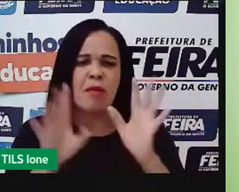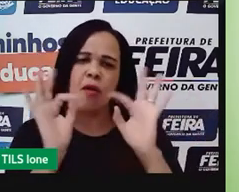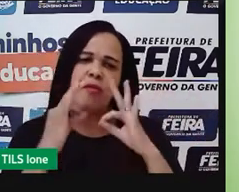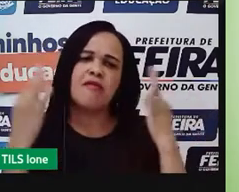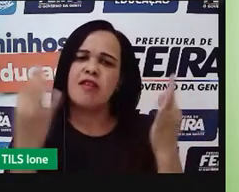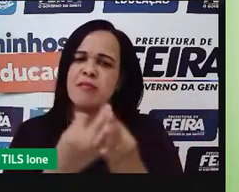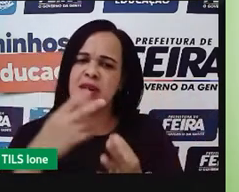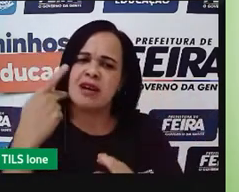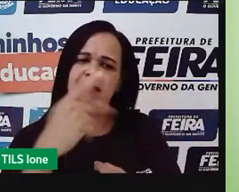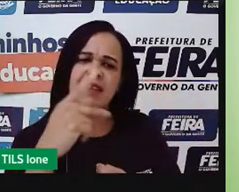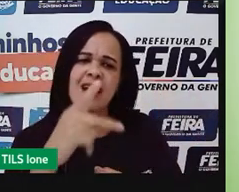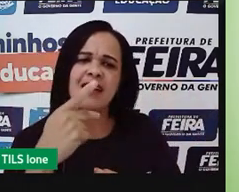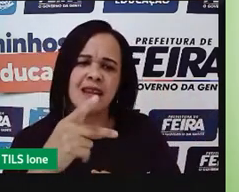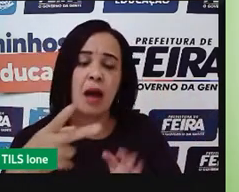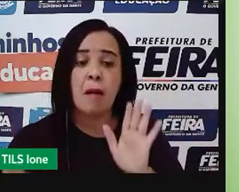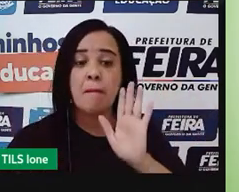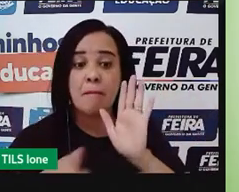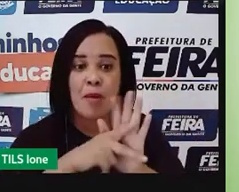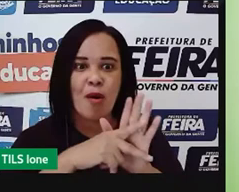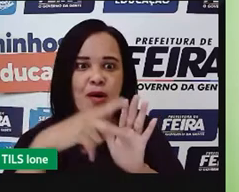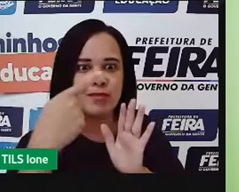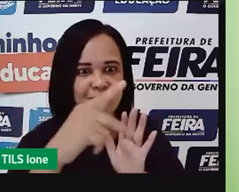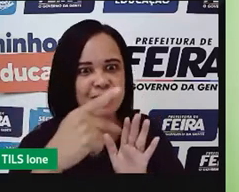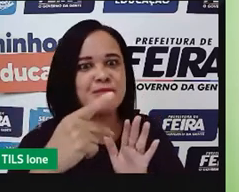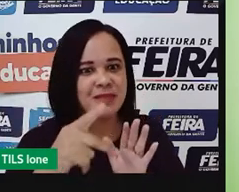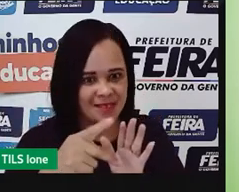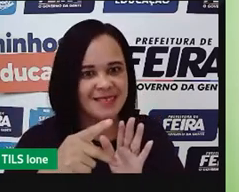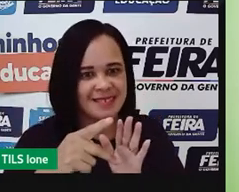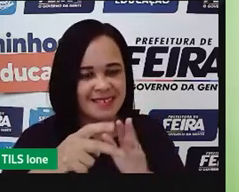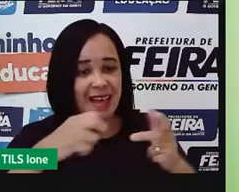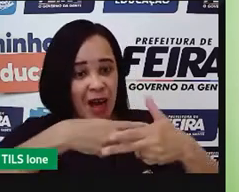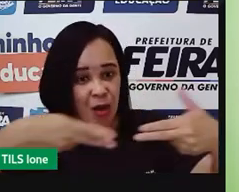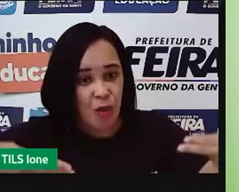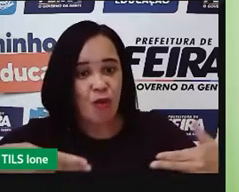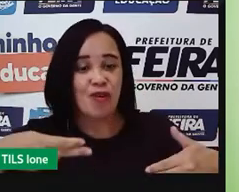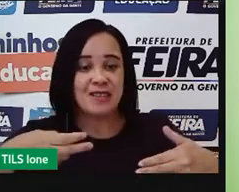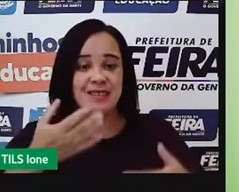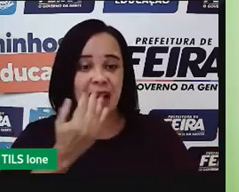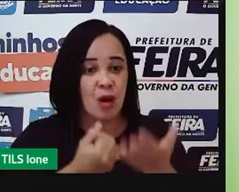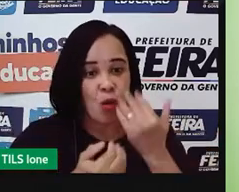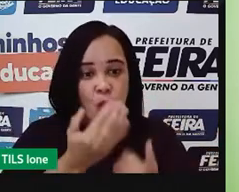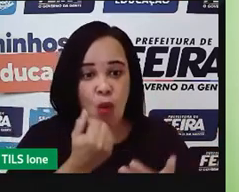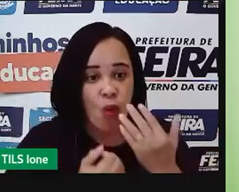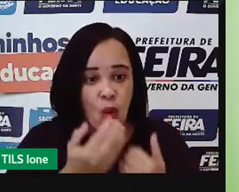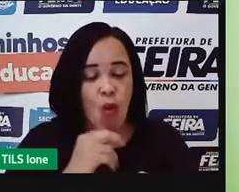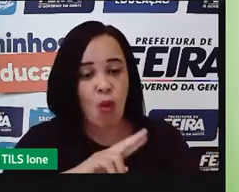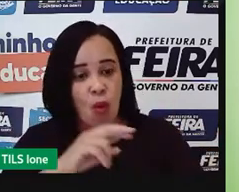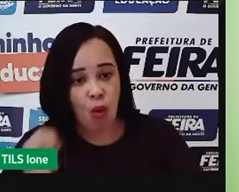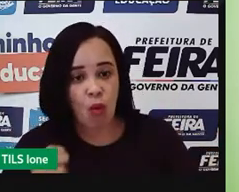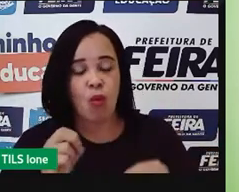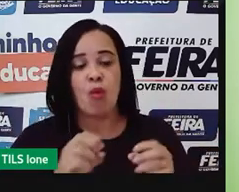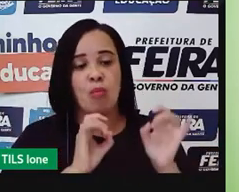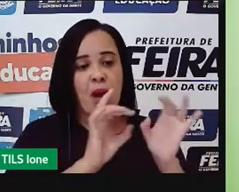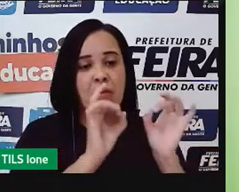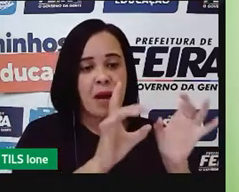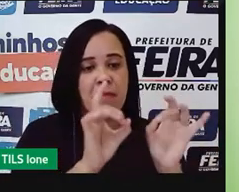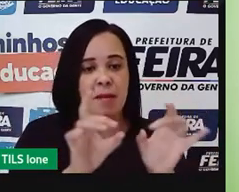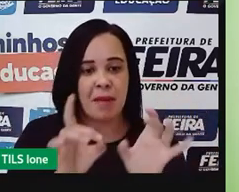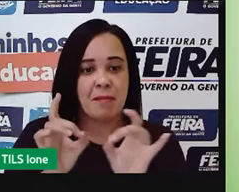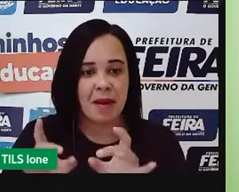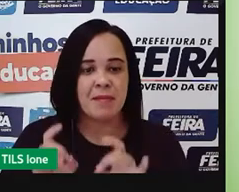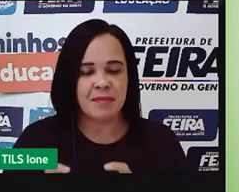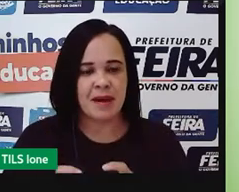aquele produto que já é específico, aquela cultura que já é específica lá da região. Então, eles usam, né, muita mão de obra